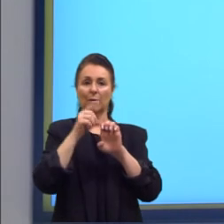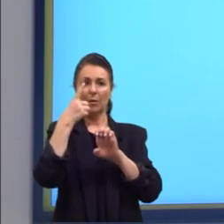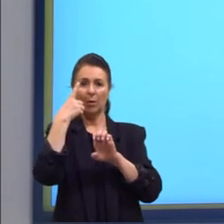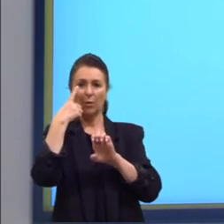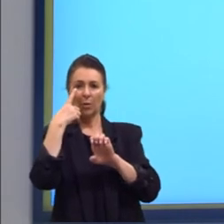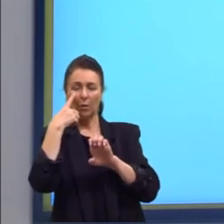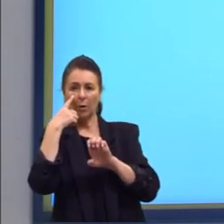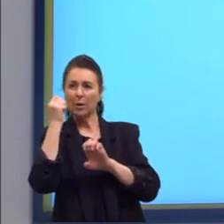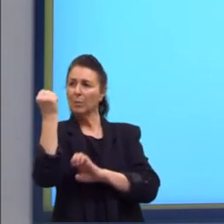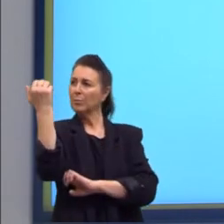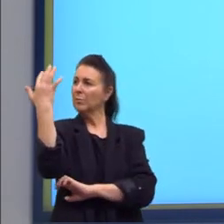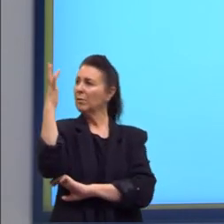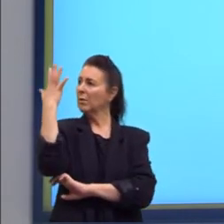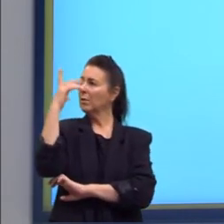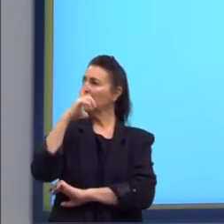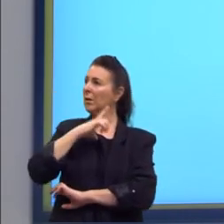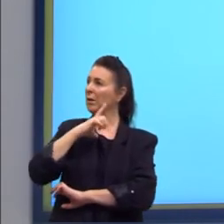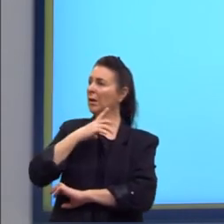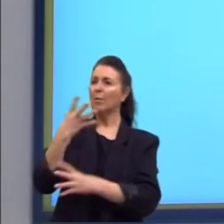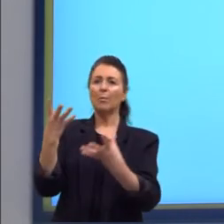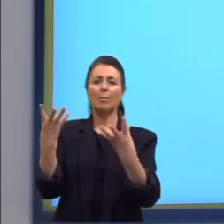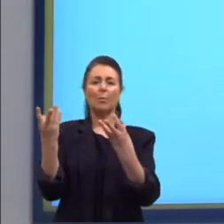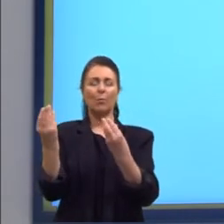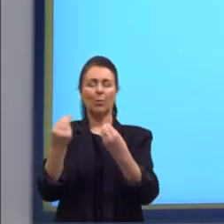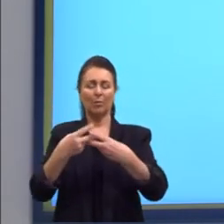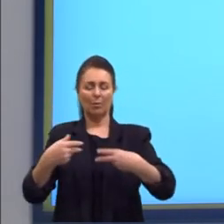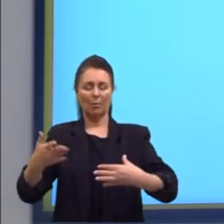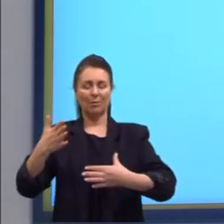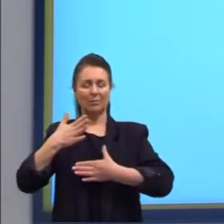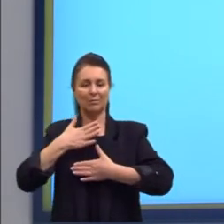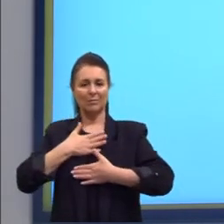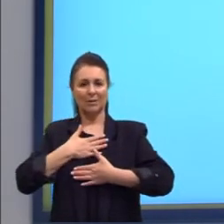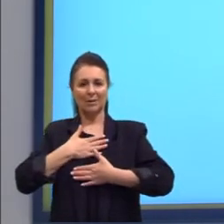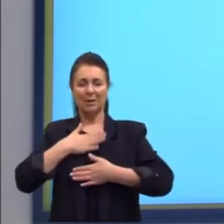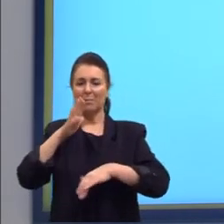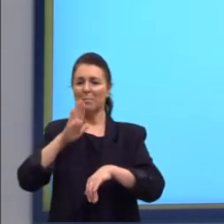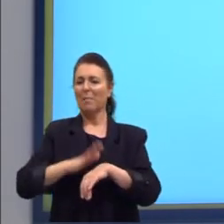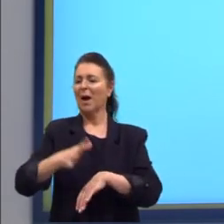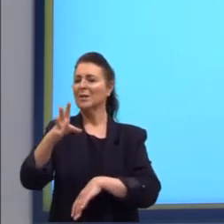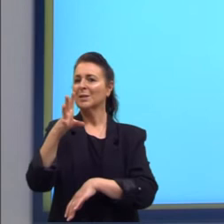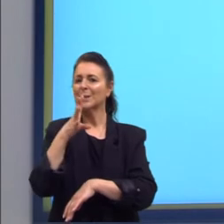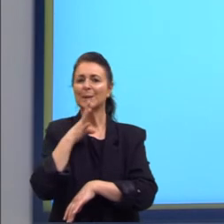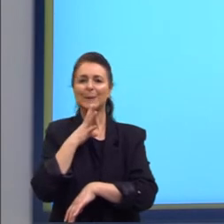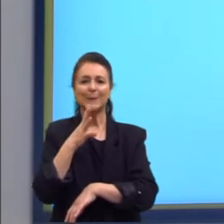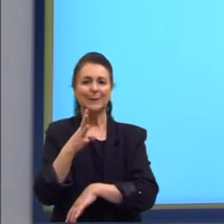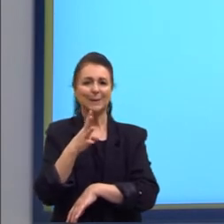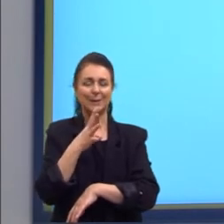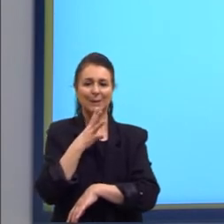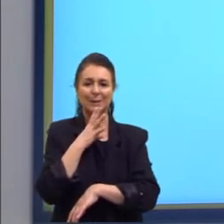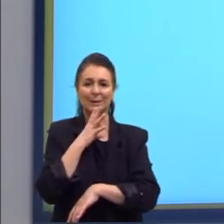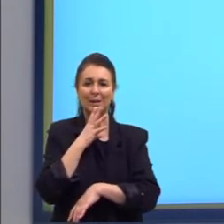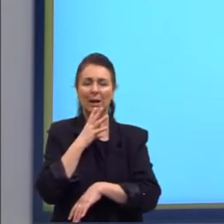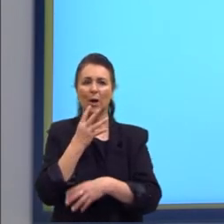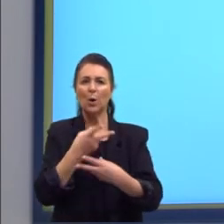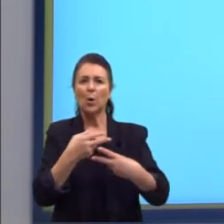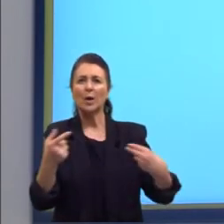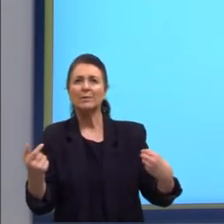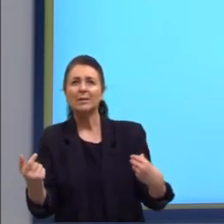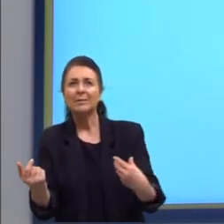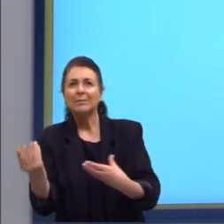pálido de que haja tanta coisa em mim além do conhecido. Tanta coisa sempre silenciosa.